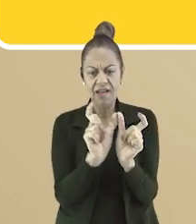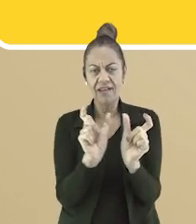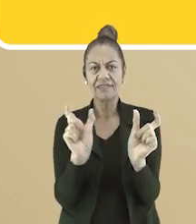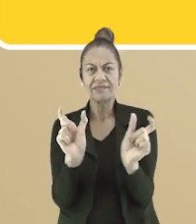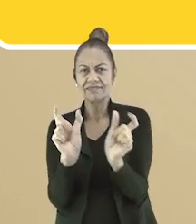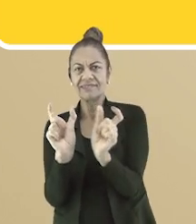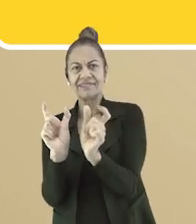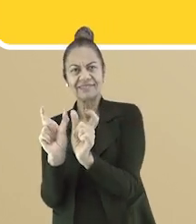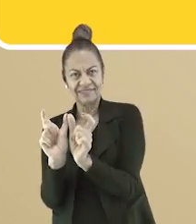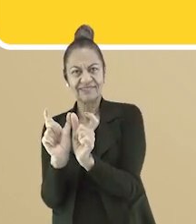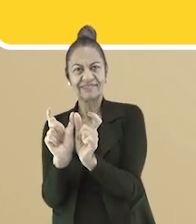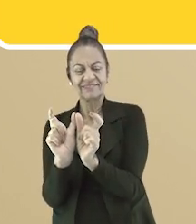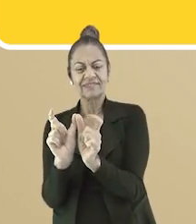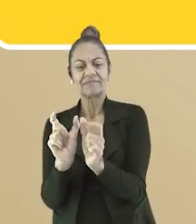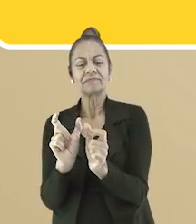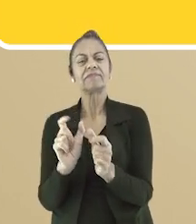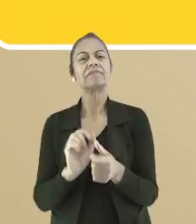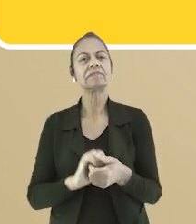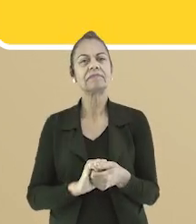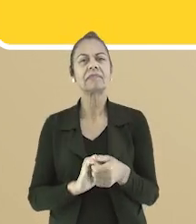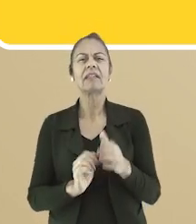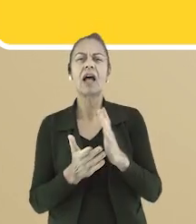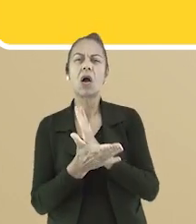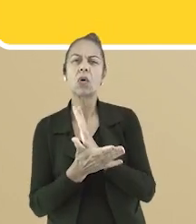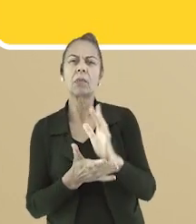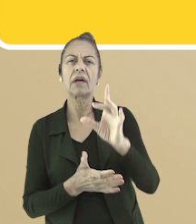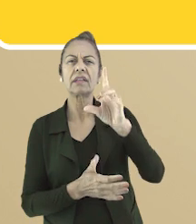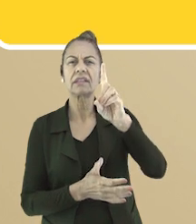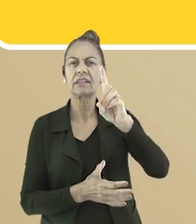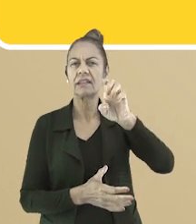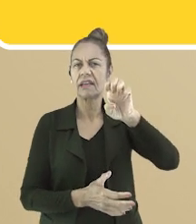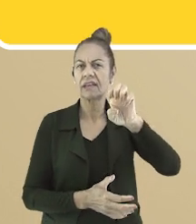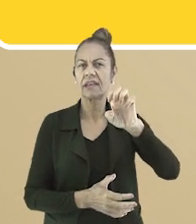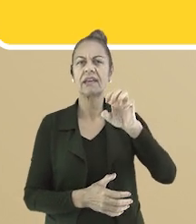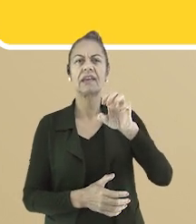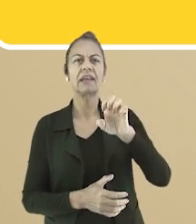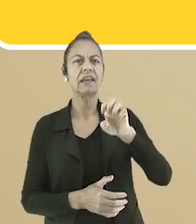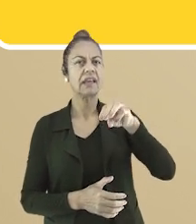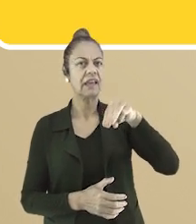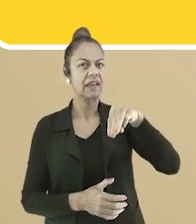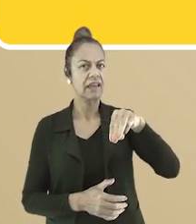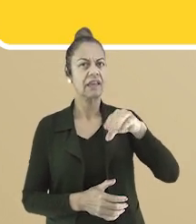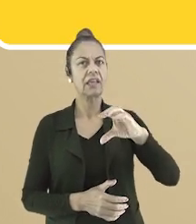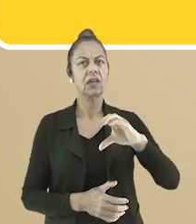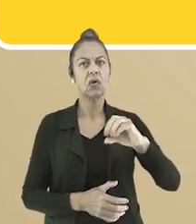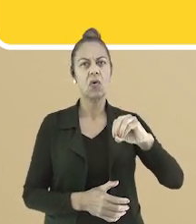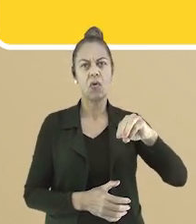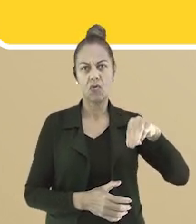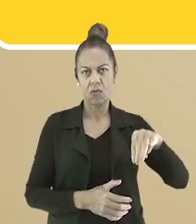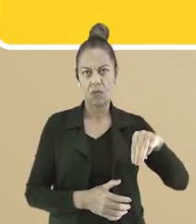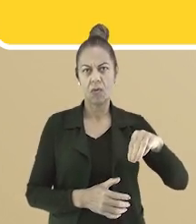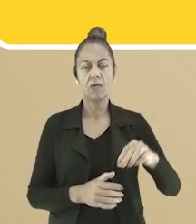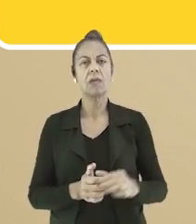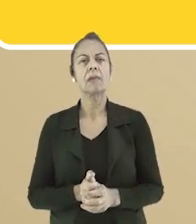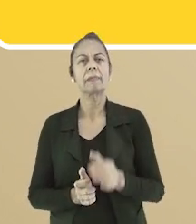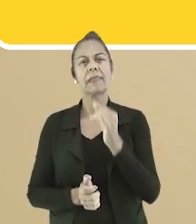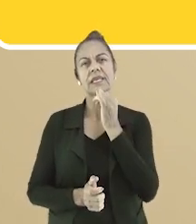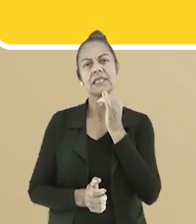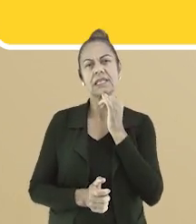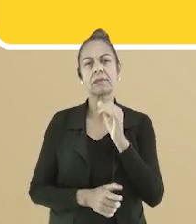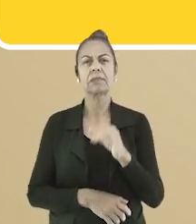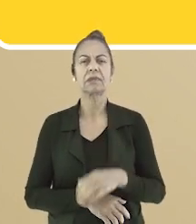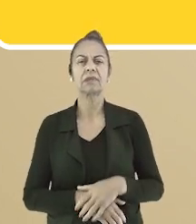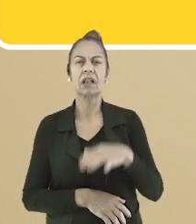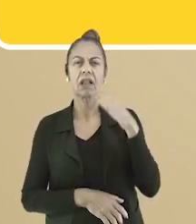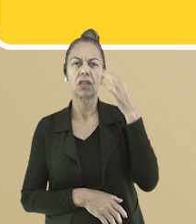dependência entre elas. Veja algumas preposições. De, em, com. Veja